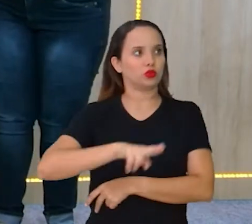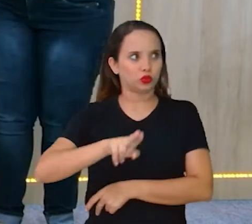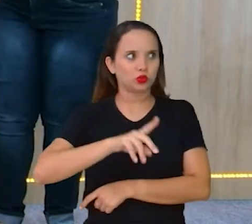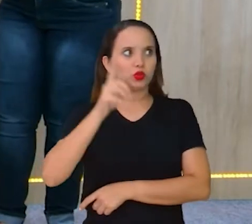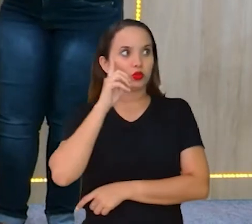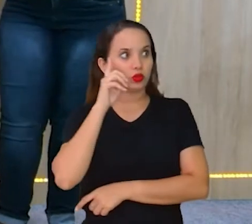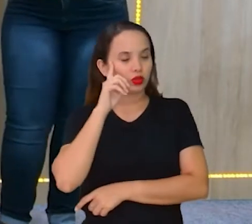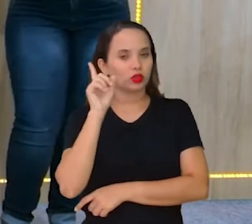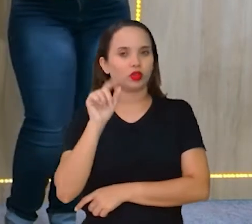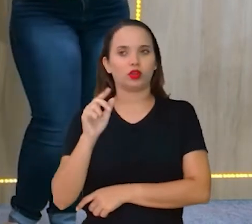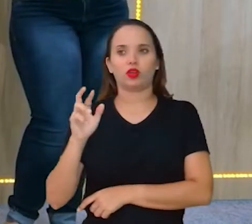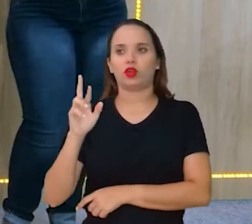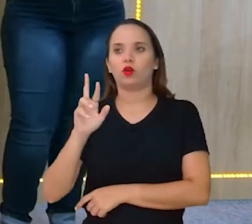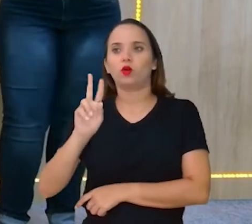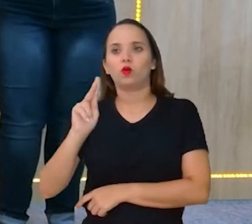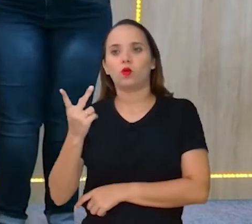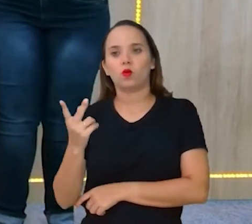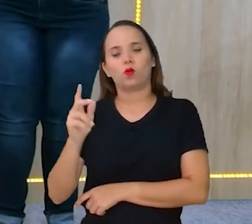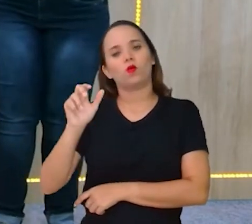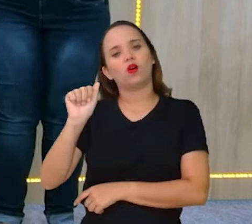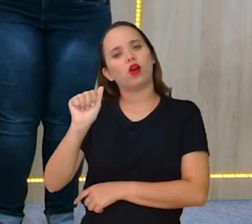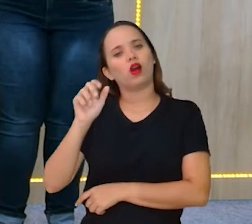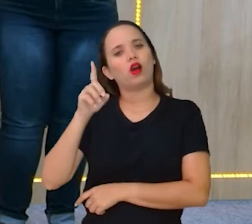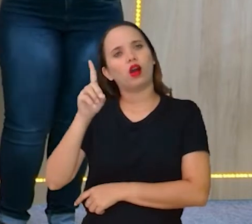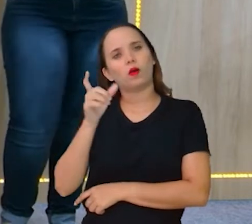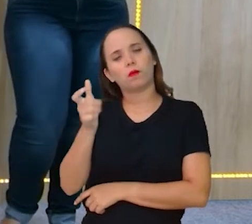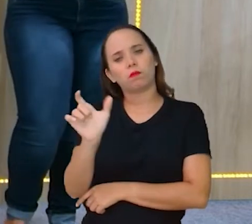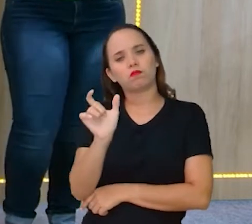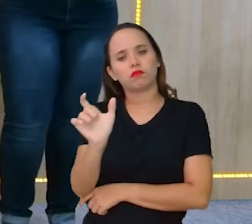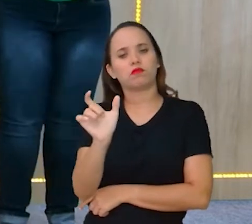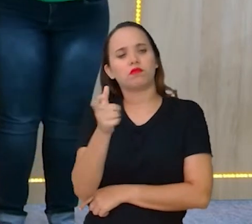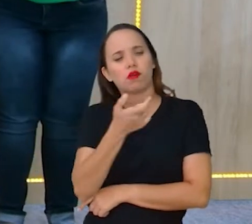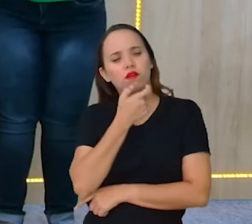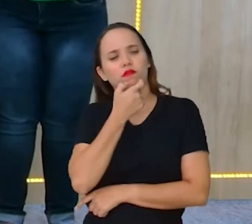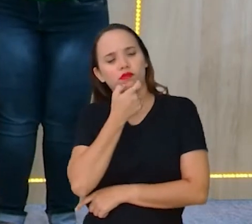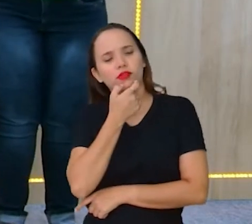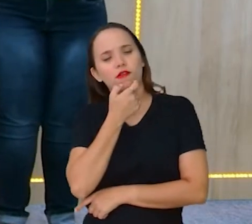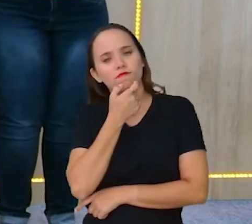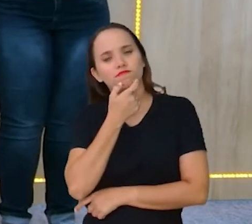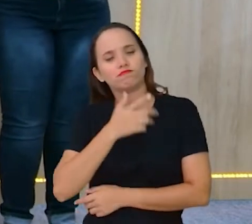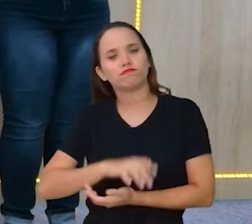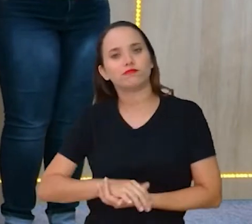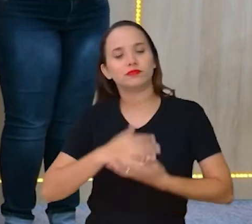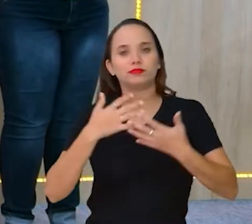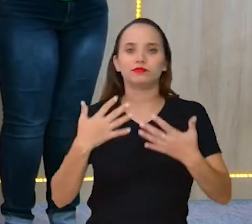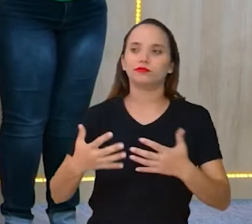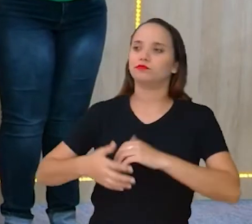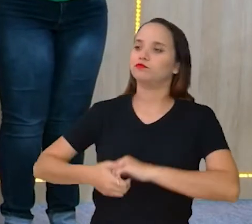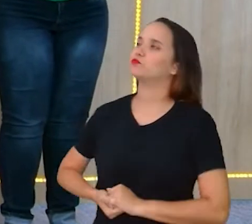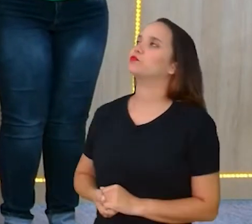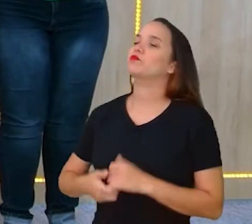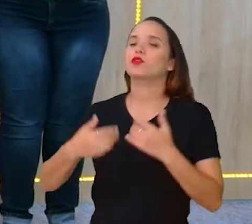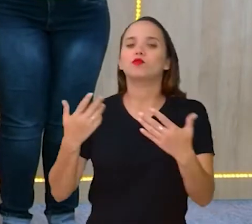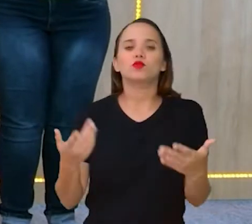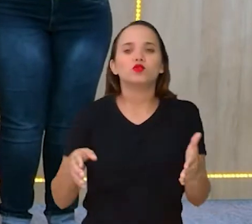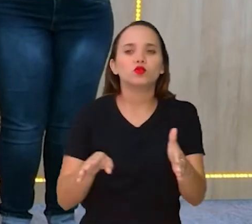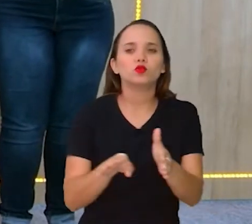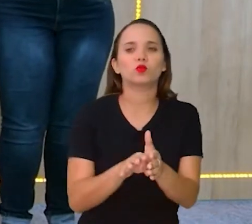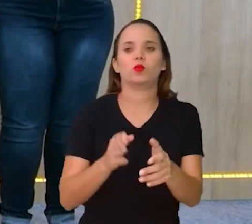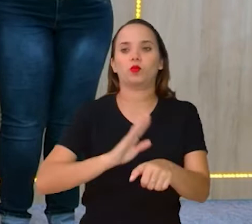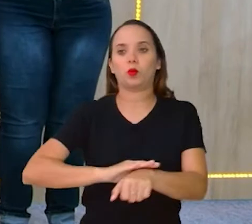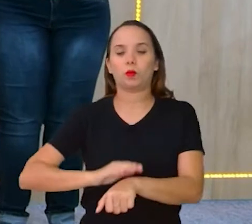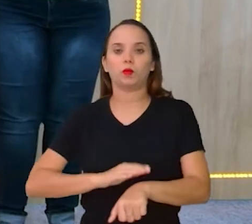dia a dia, que é Hardware. Hardware, olha! Pois é, então, para a gente chegar nessa parte, nessa